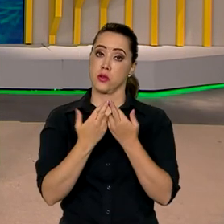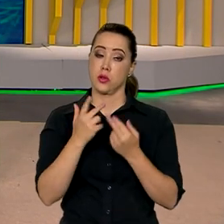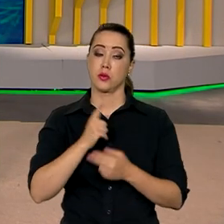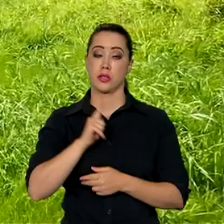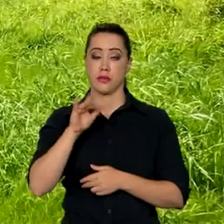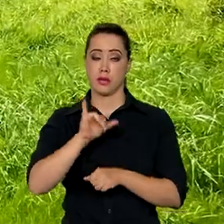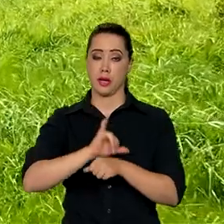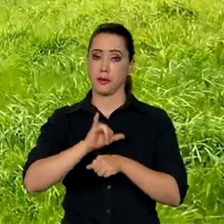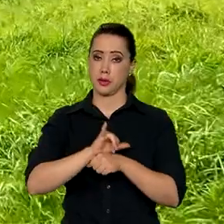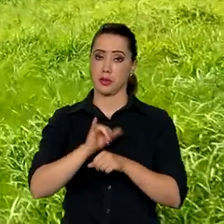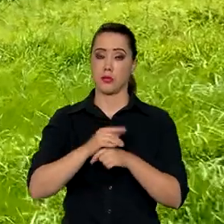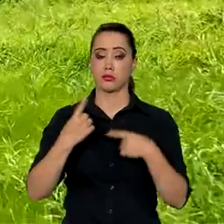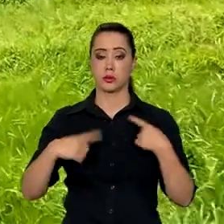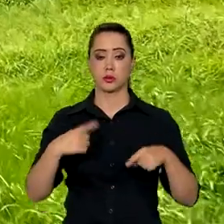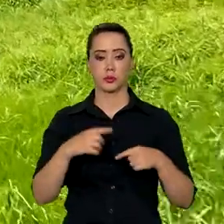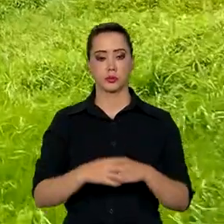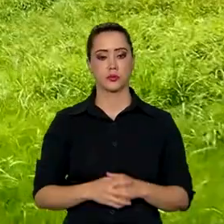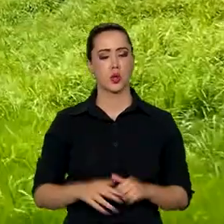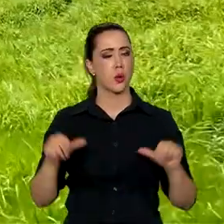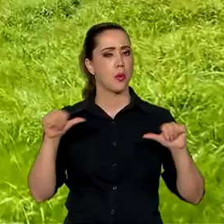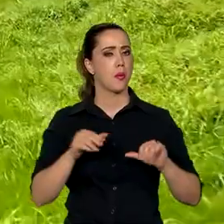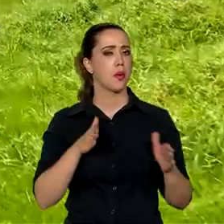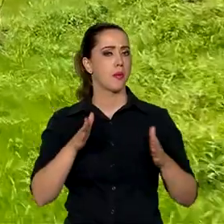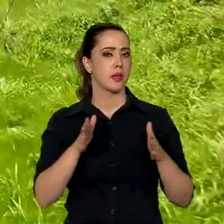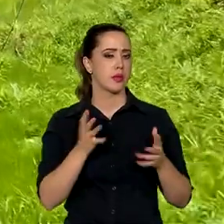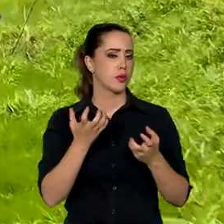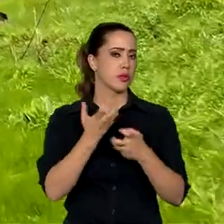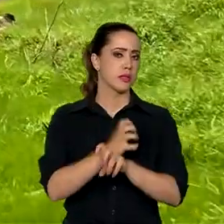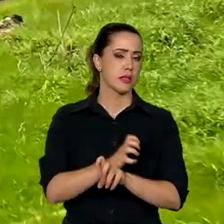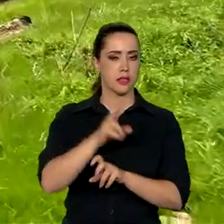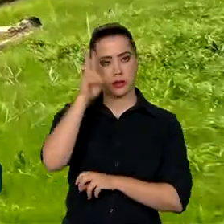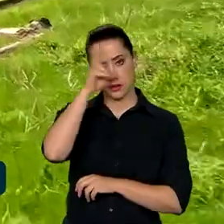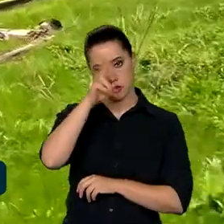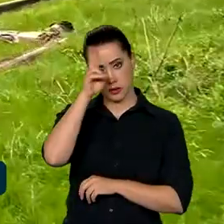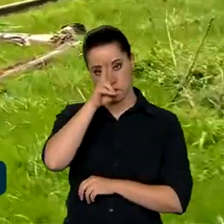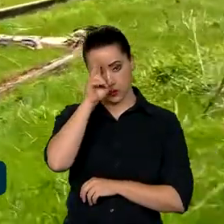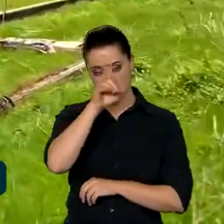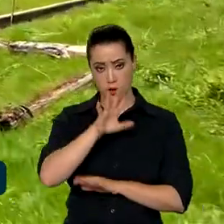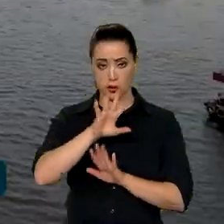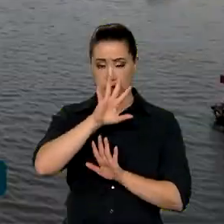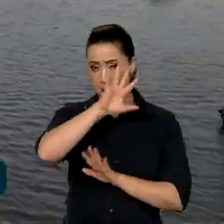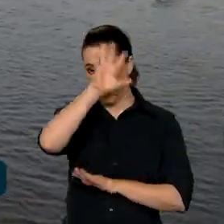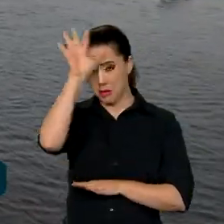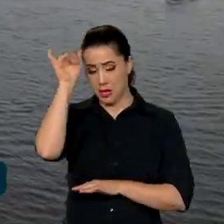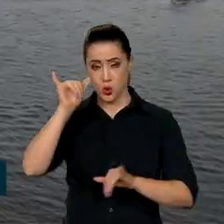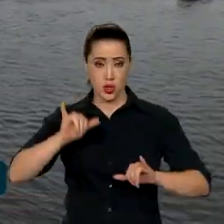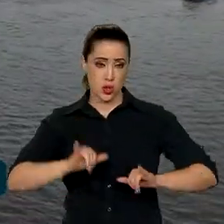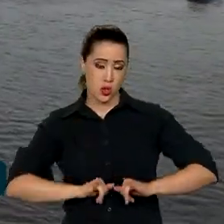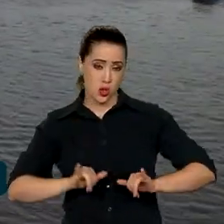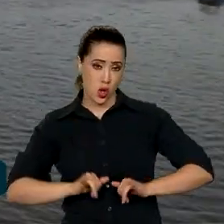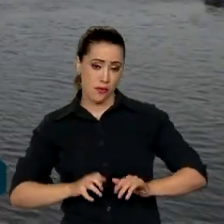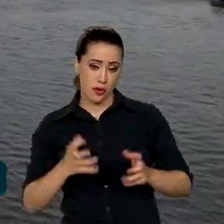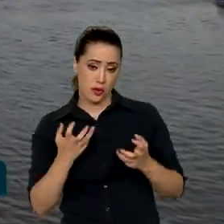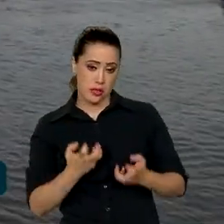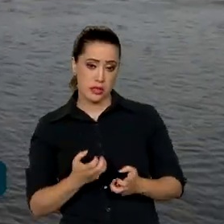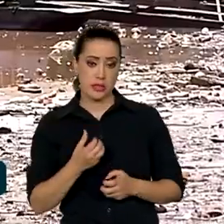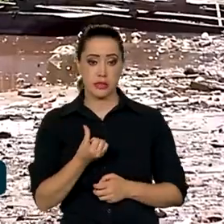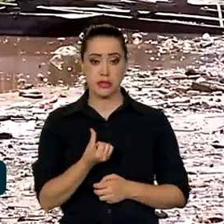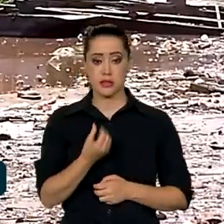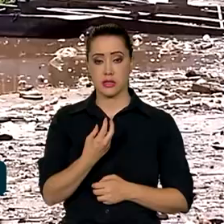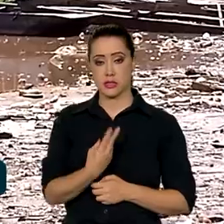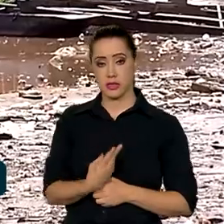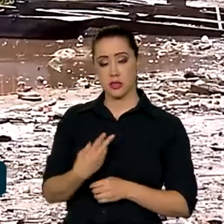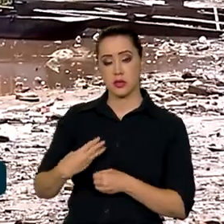urgentes. Em uma das piores secas da história, o Amazonas sofre com a estiagem. Dos 62 municípios,